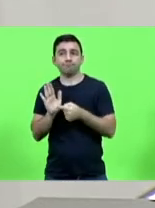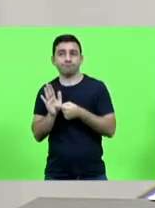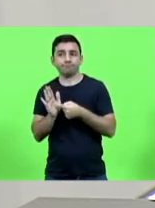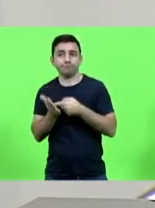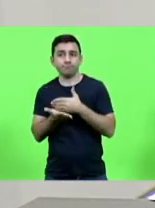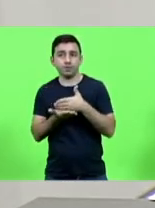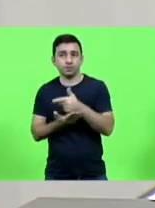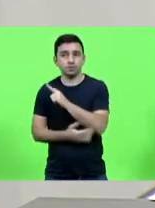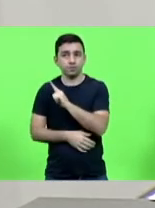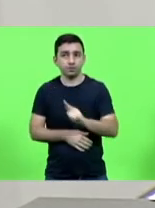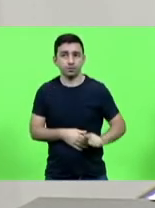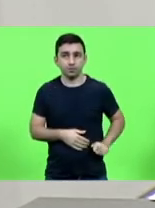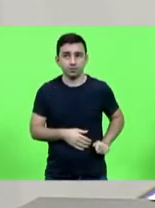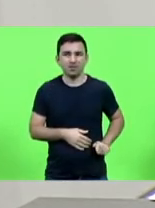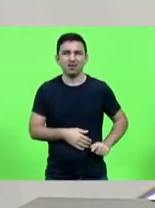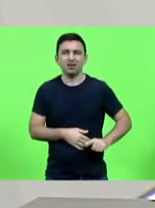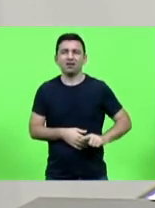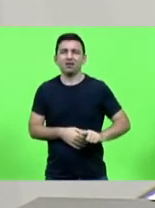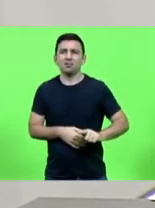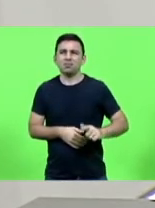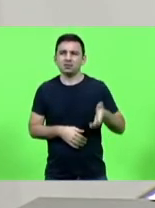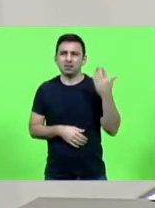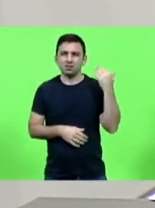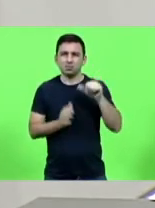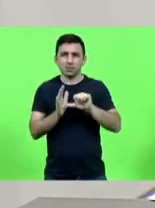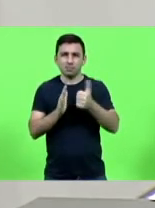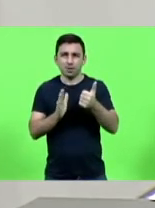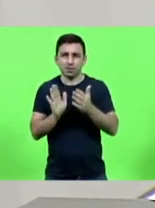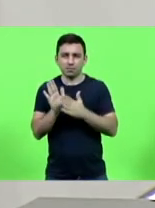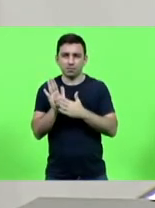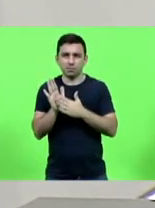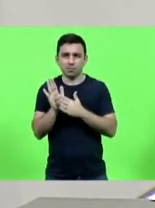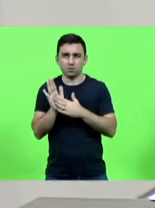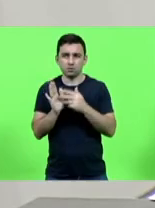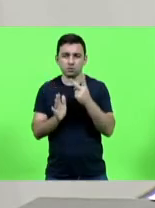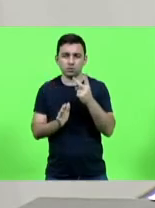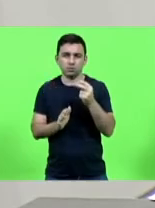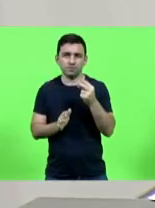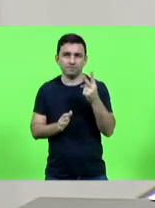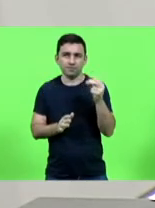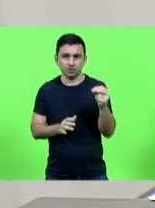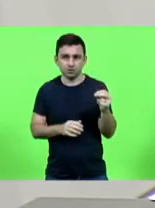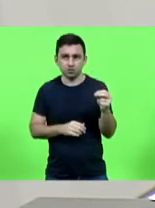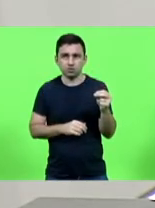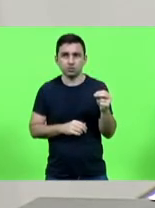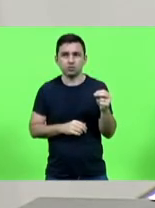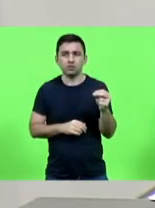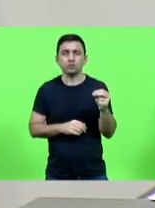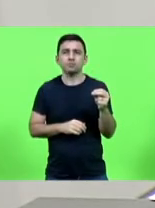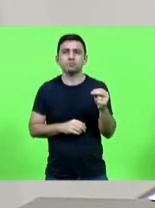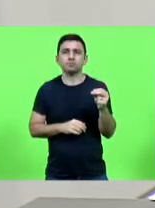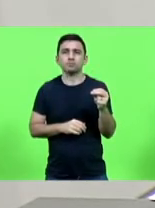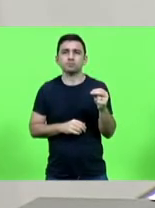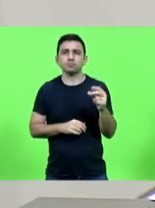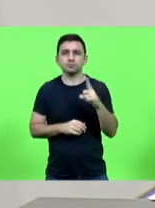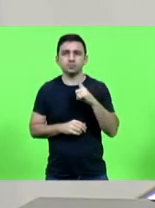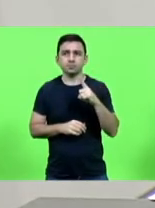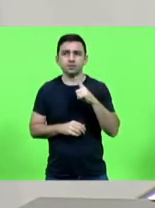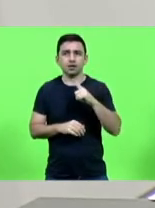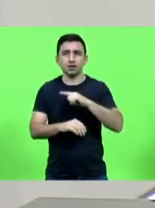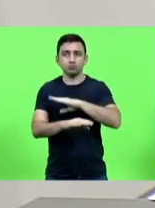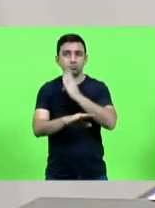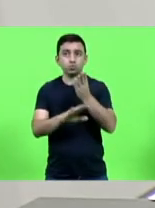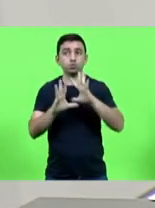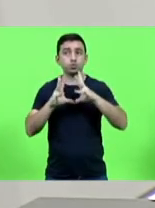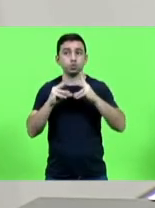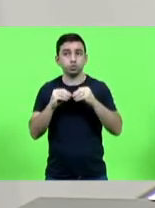governo como foi lá naquela primeira proposta em 2020 vinha com a integralidade